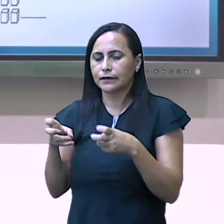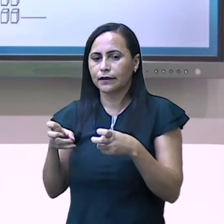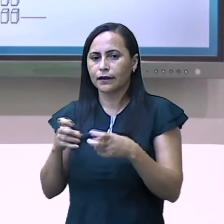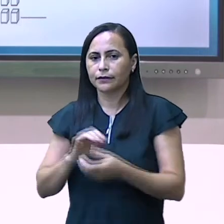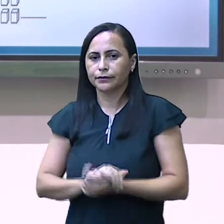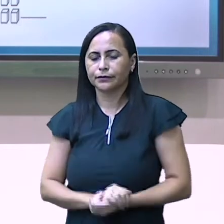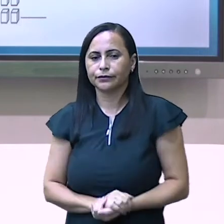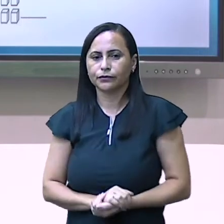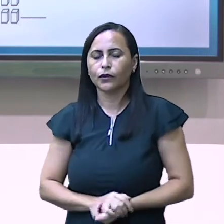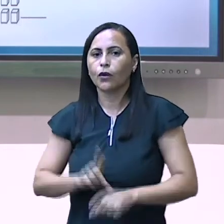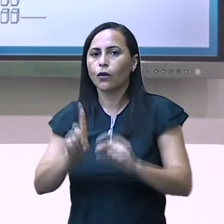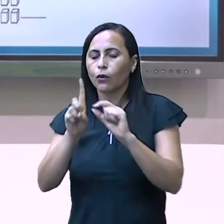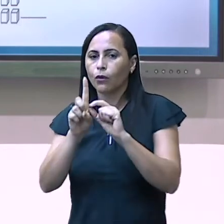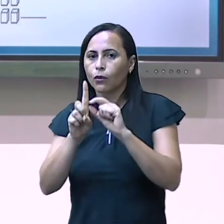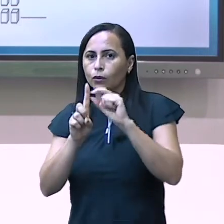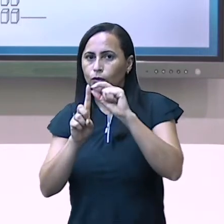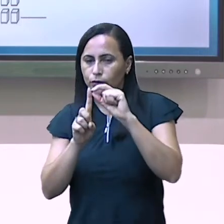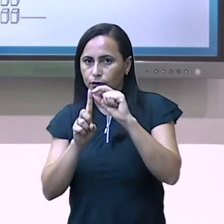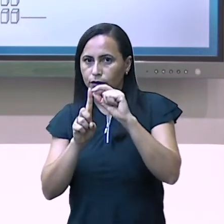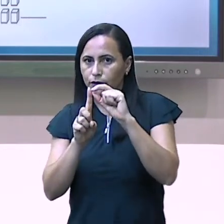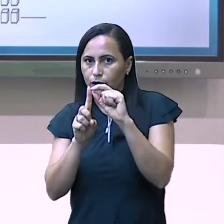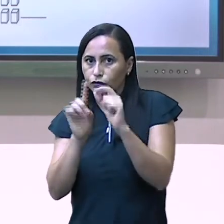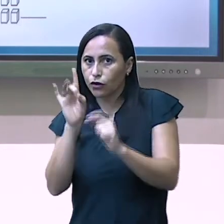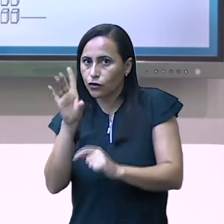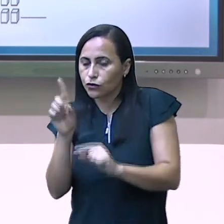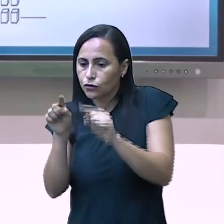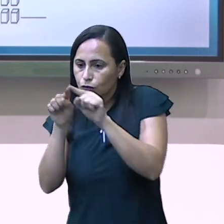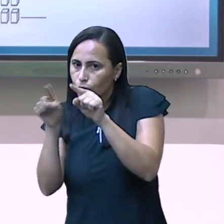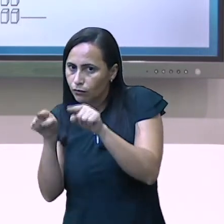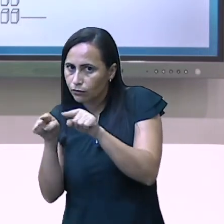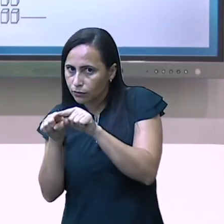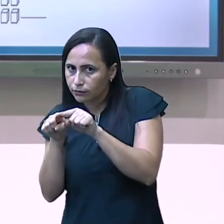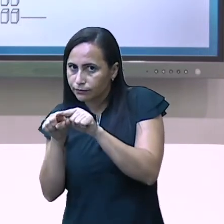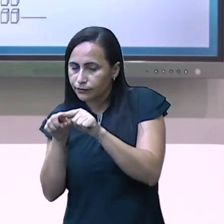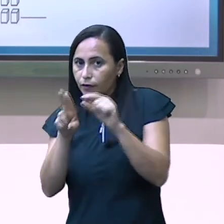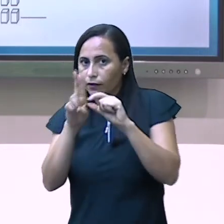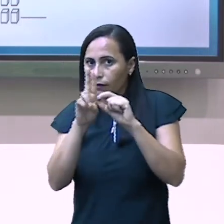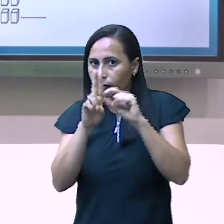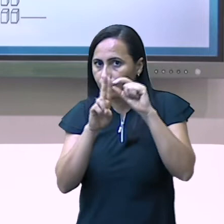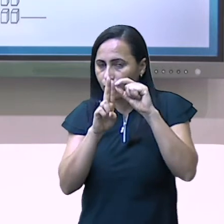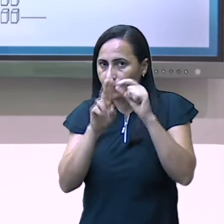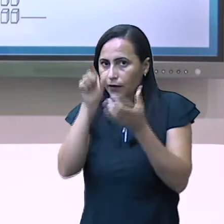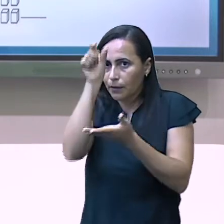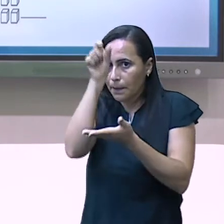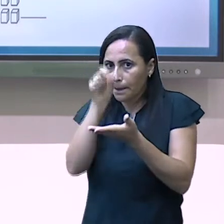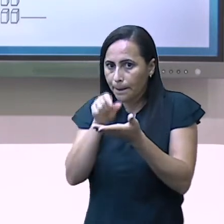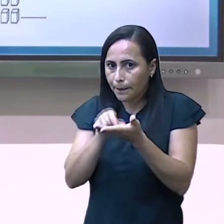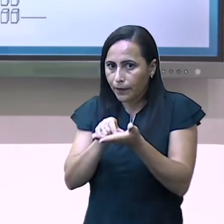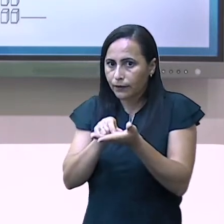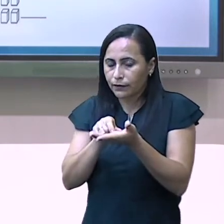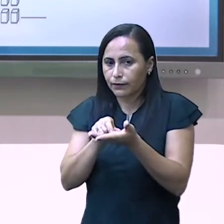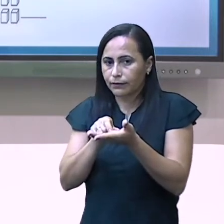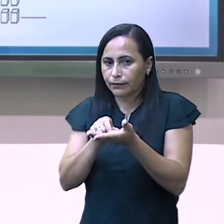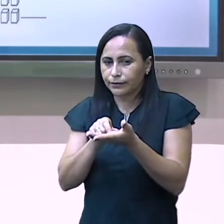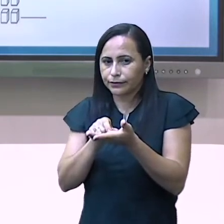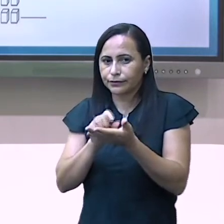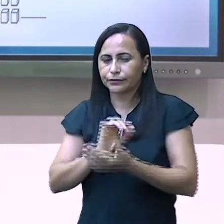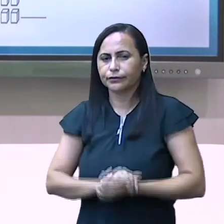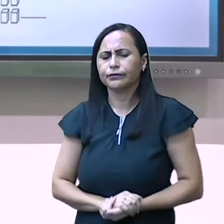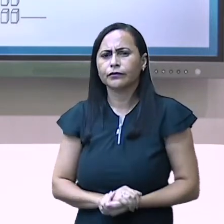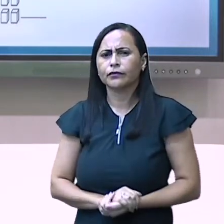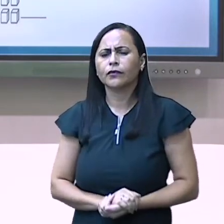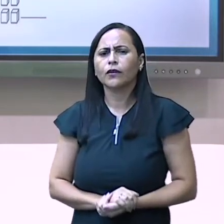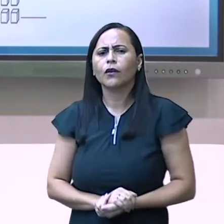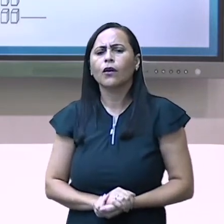A unidade é o nosso cubinho solto. A dezena é a nossa barrinha. Quantos